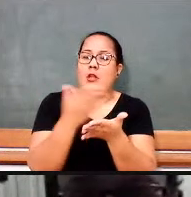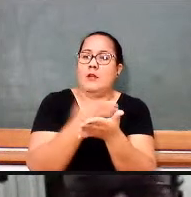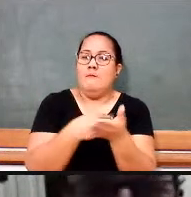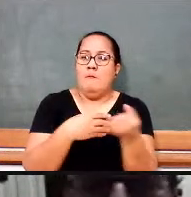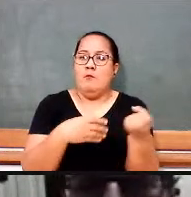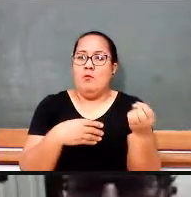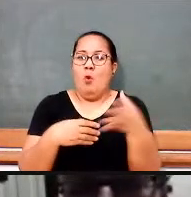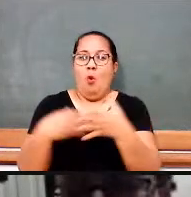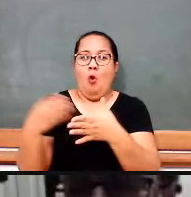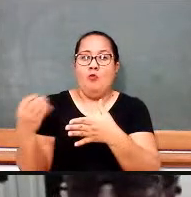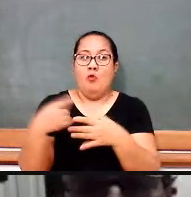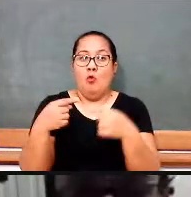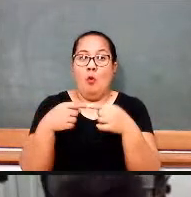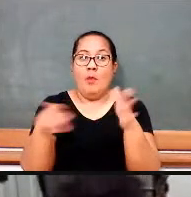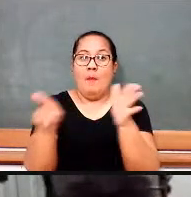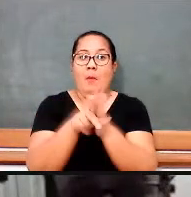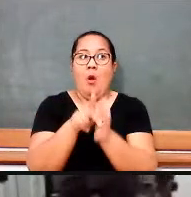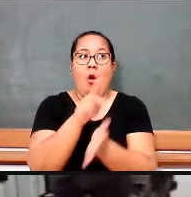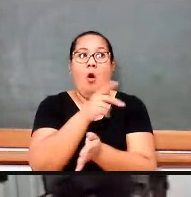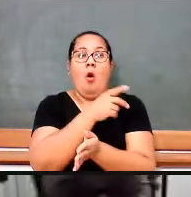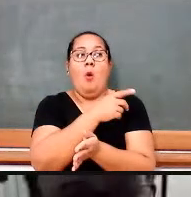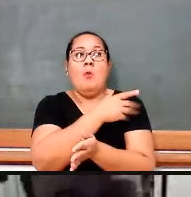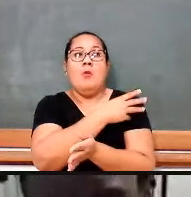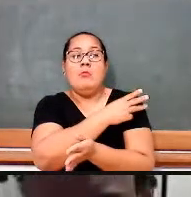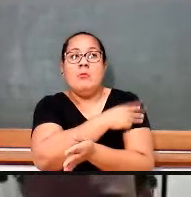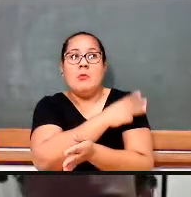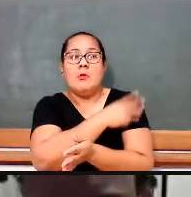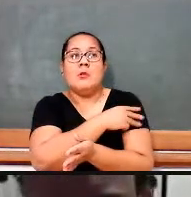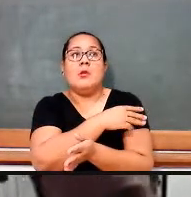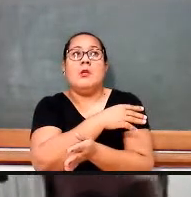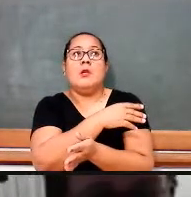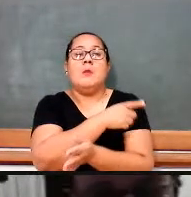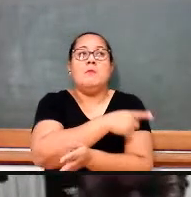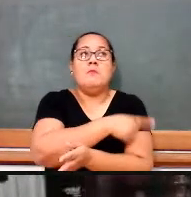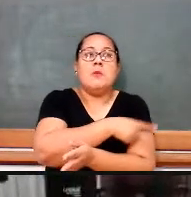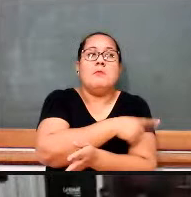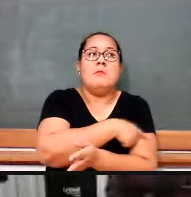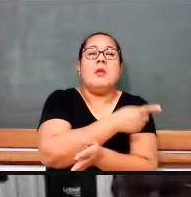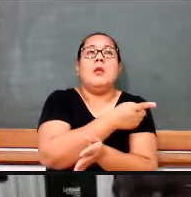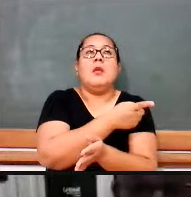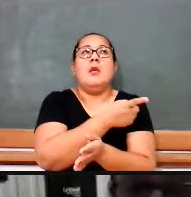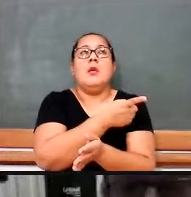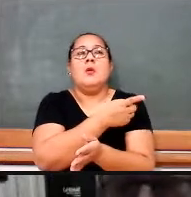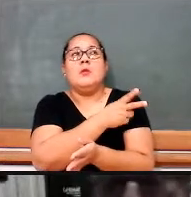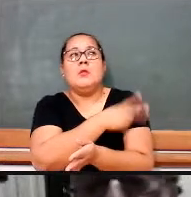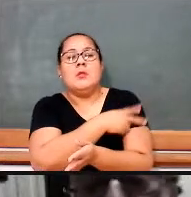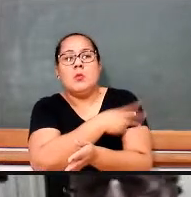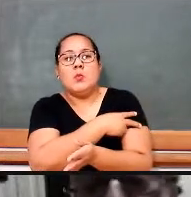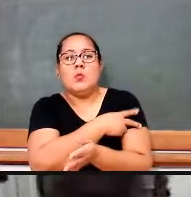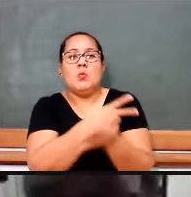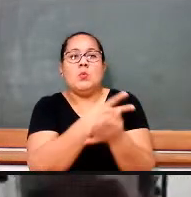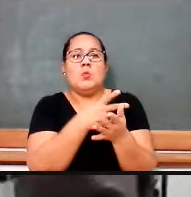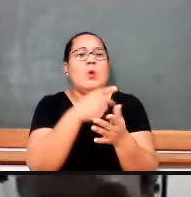cada ano escolar, terceiro ano de matemática, primeiro ano de matemática, etc., né? A matemática aparecendo,